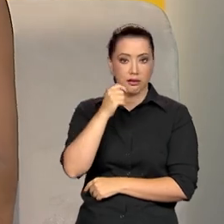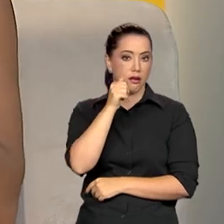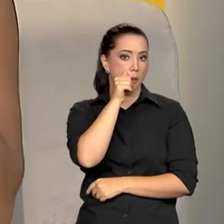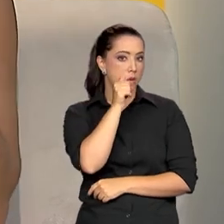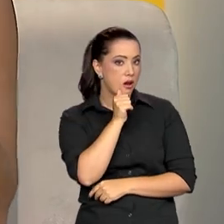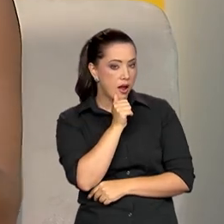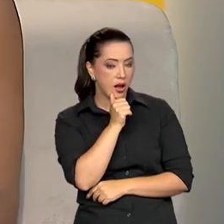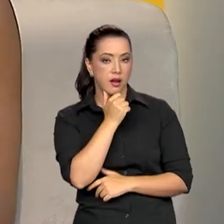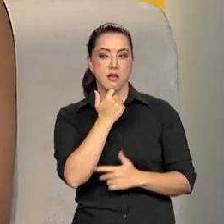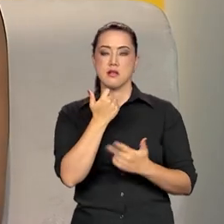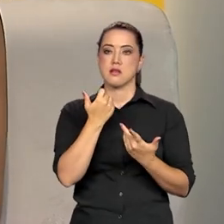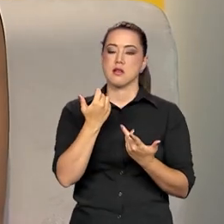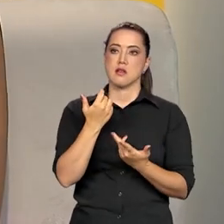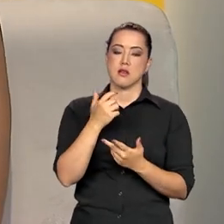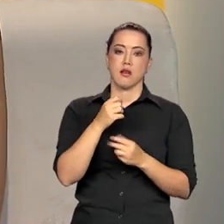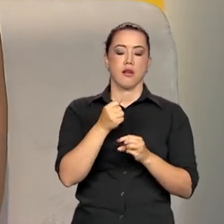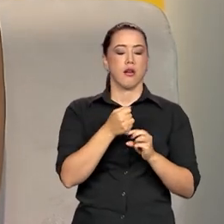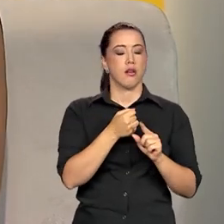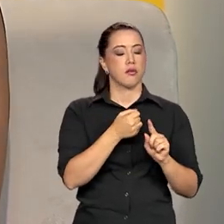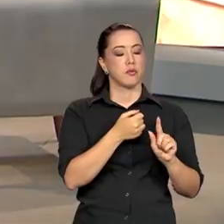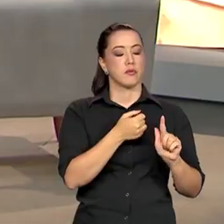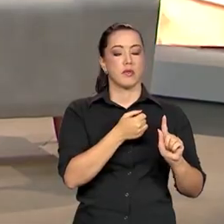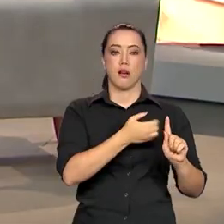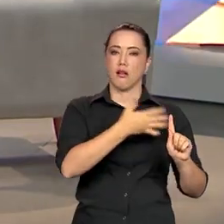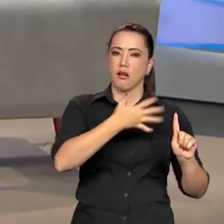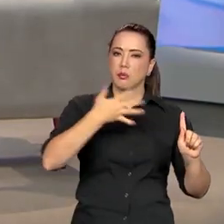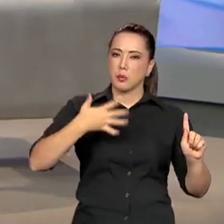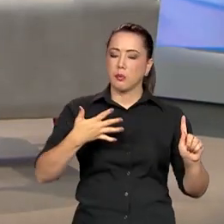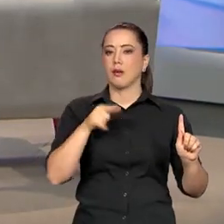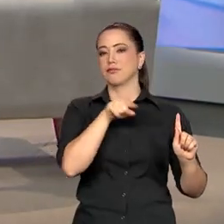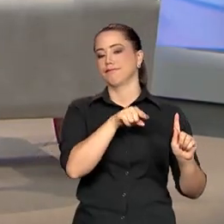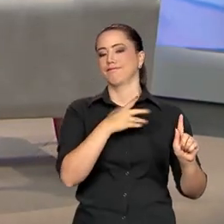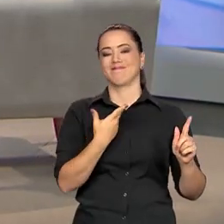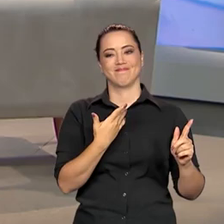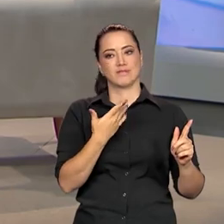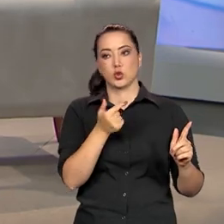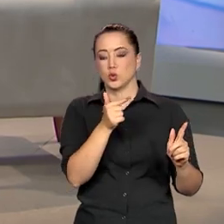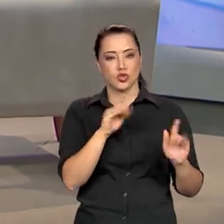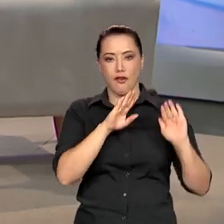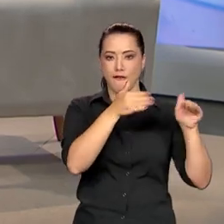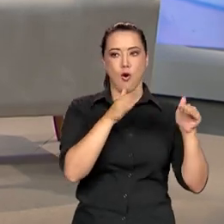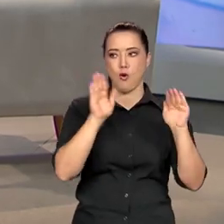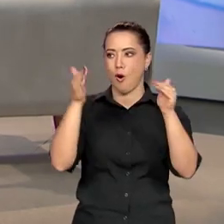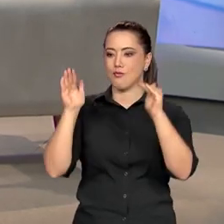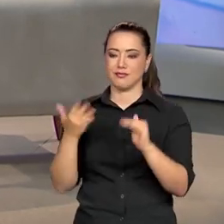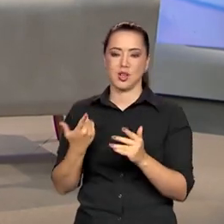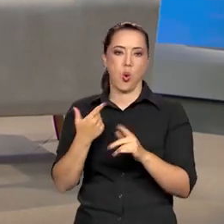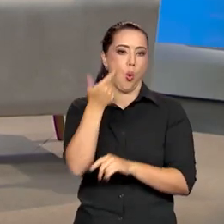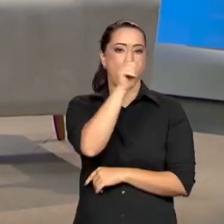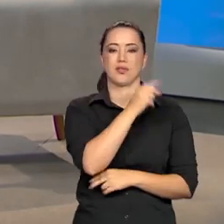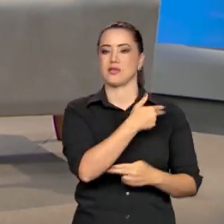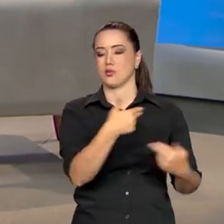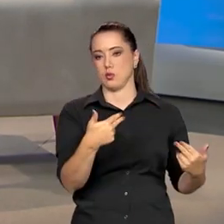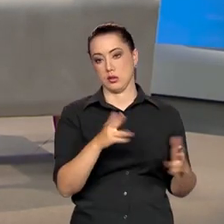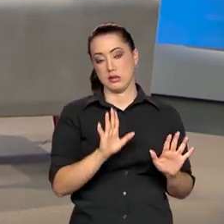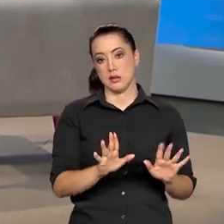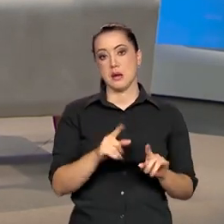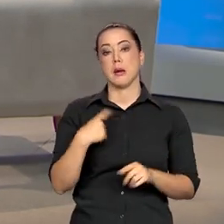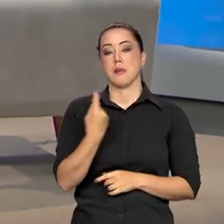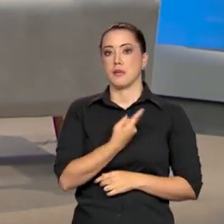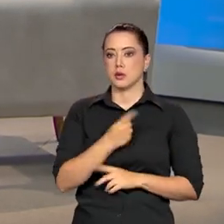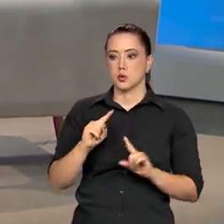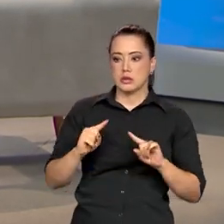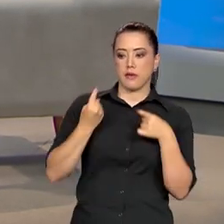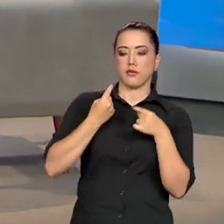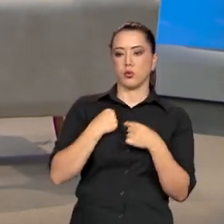mulheres, que não para a população LGBTQIAP+. Então, foi desafiador, mas também serviu para a gente botar, tomar pé, eu